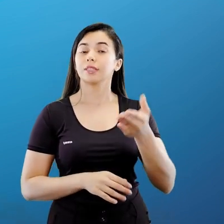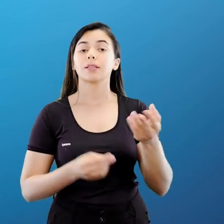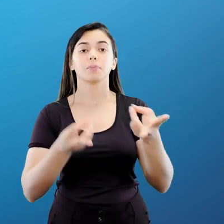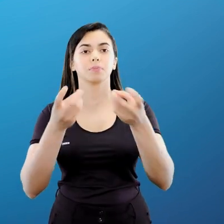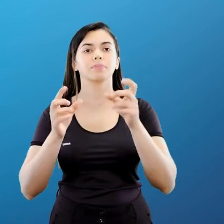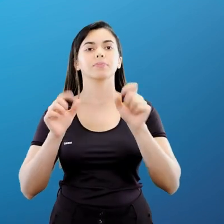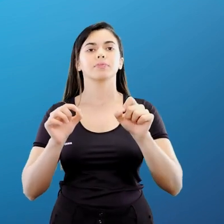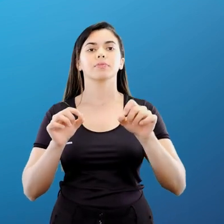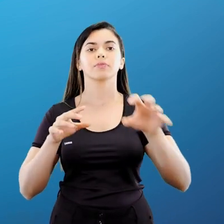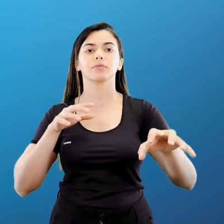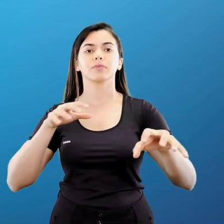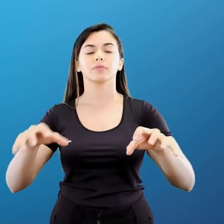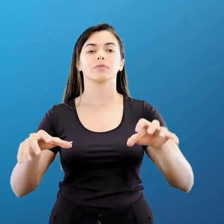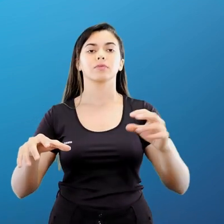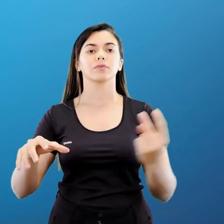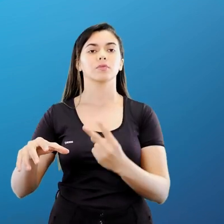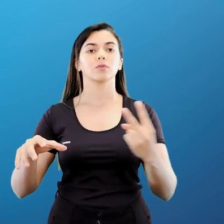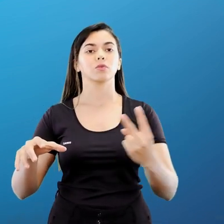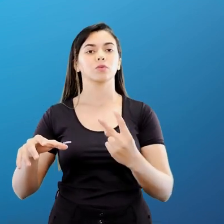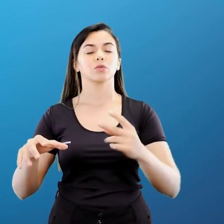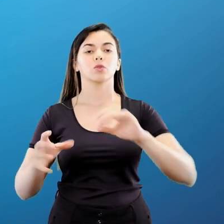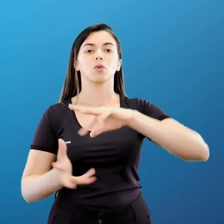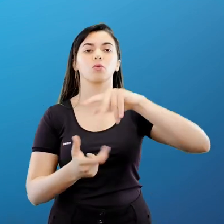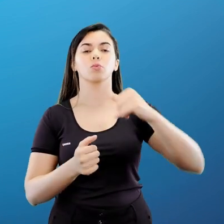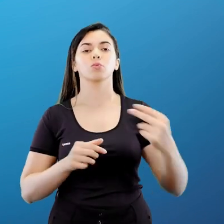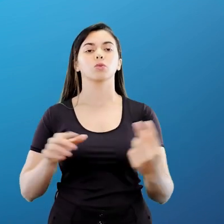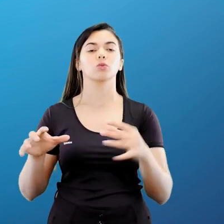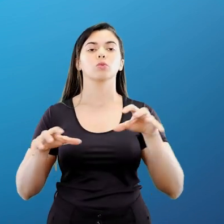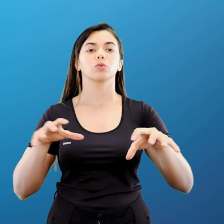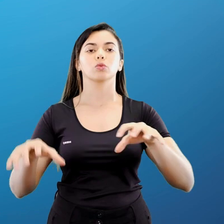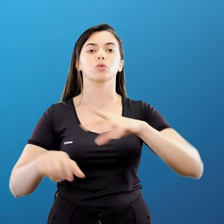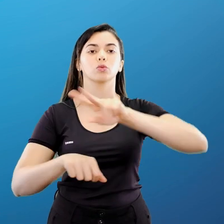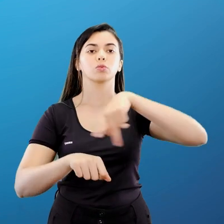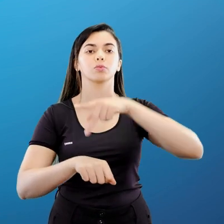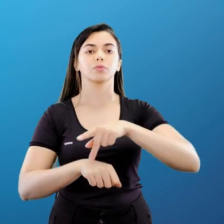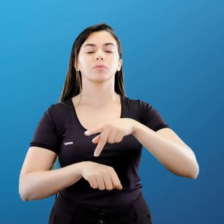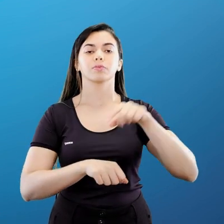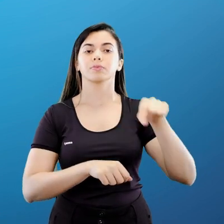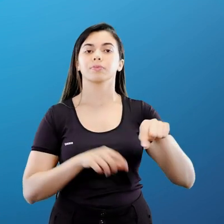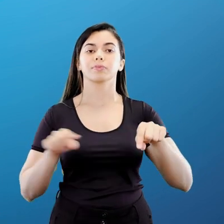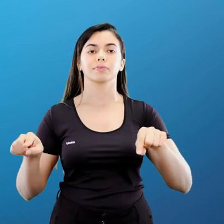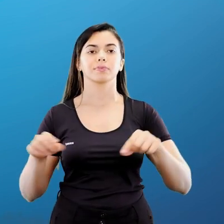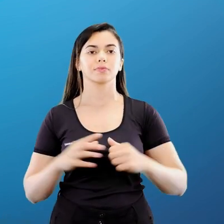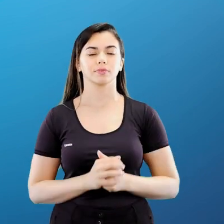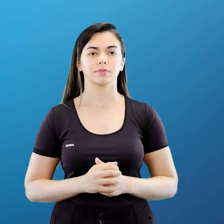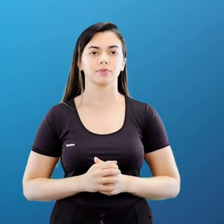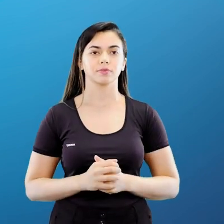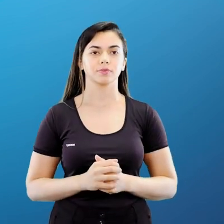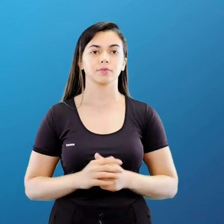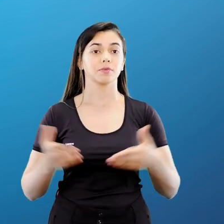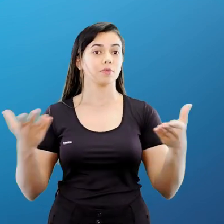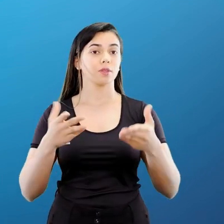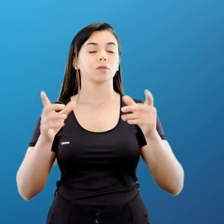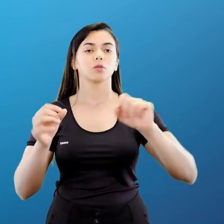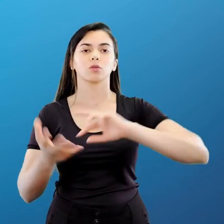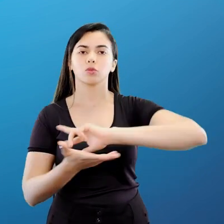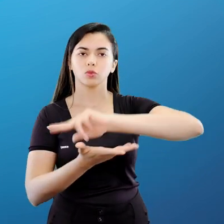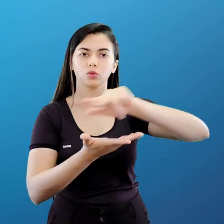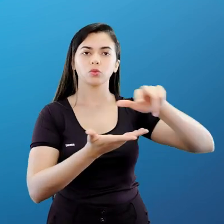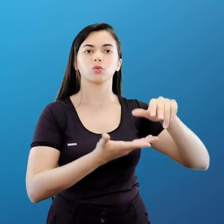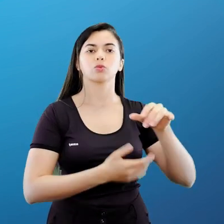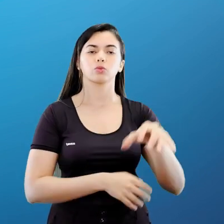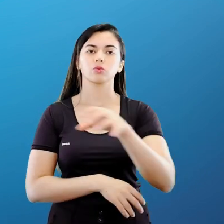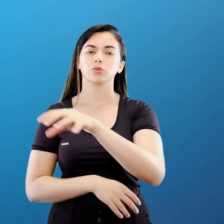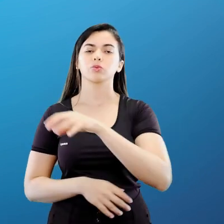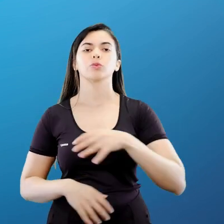bipolaridade? Mundo em dois polos, dois países governando praticamente o mundo, influenciando. Agora a gente vive uma outra